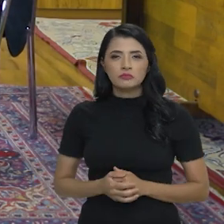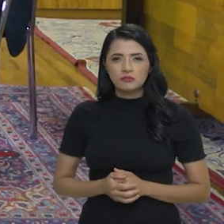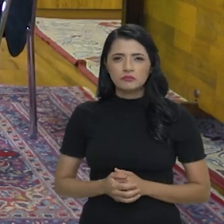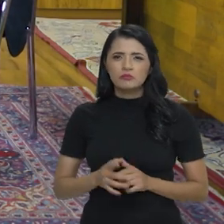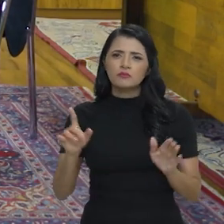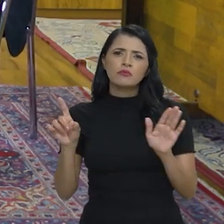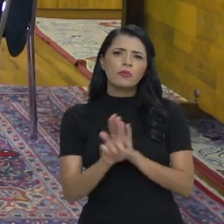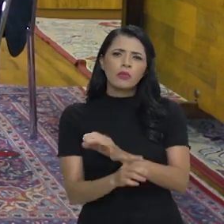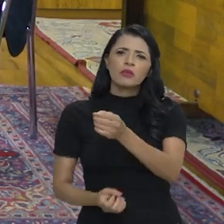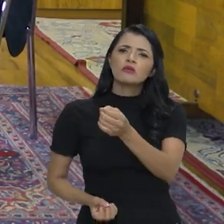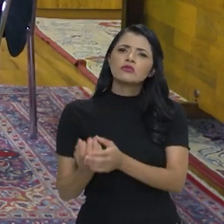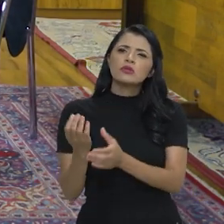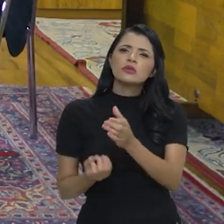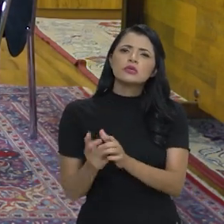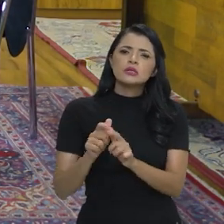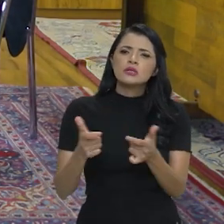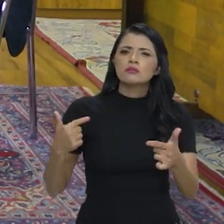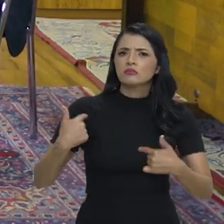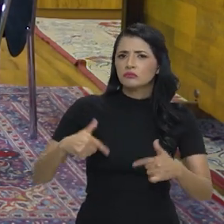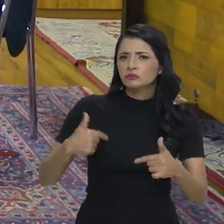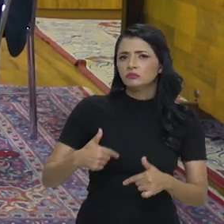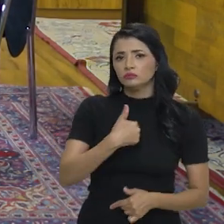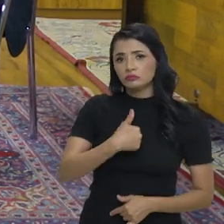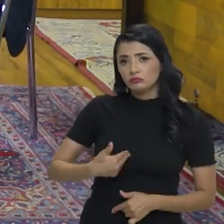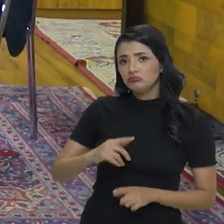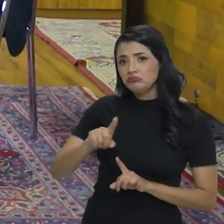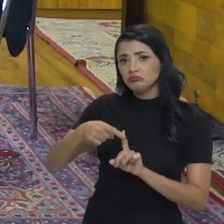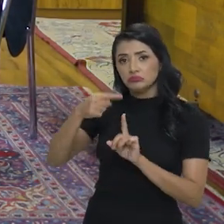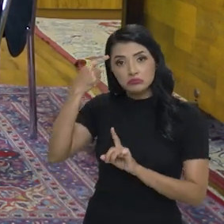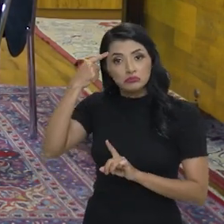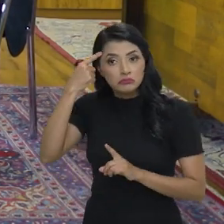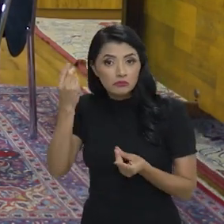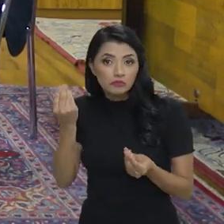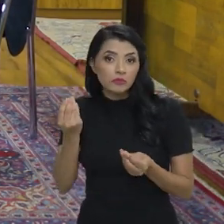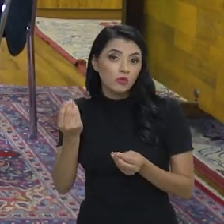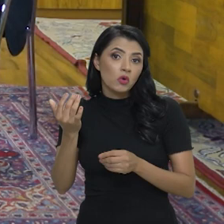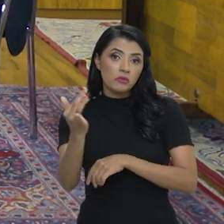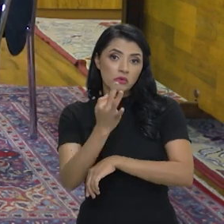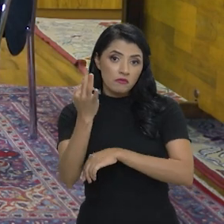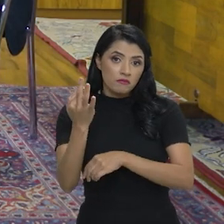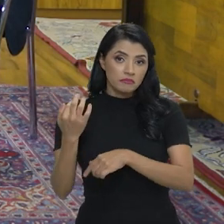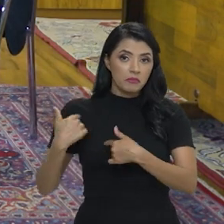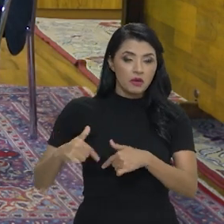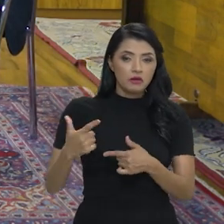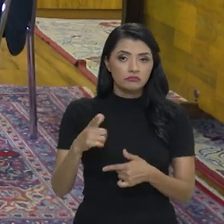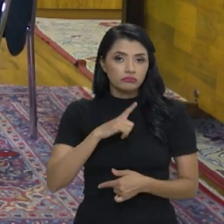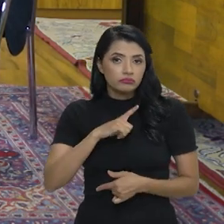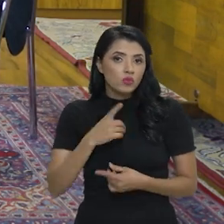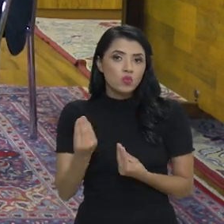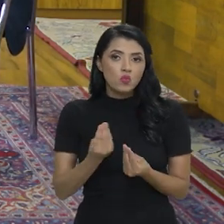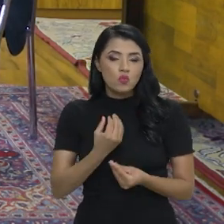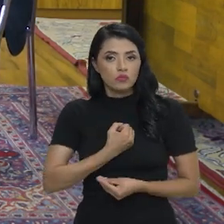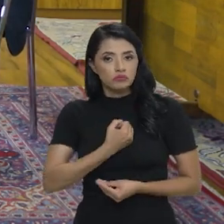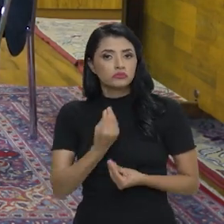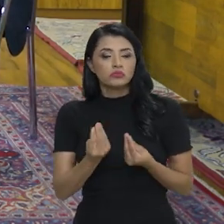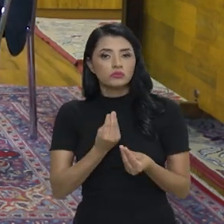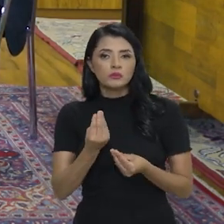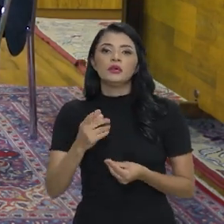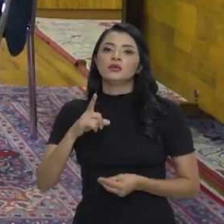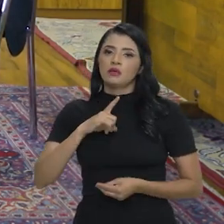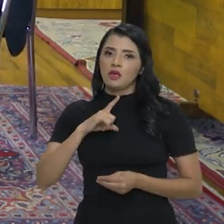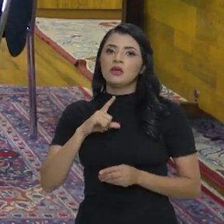fazer. E sobre a geração de emprego, o governo se mantém otimista quanto ao saldo de empregos formais para esse ano? Sim, nós temos um